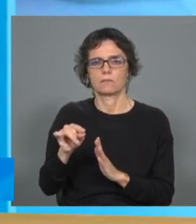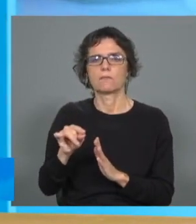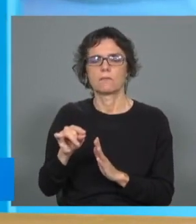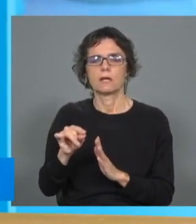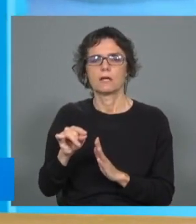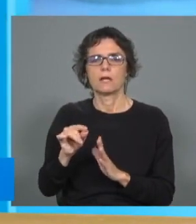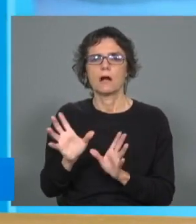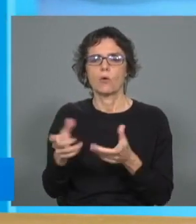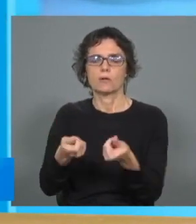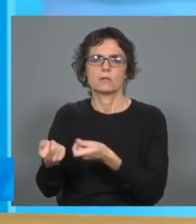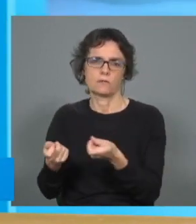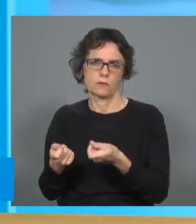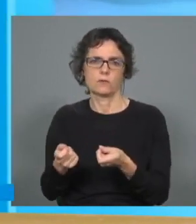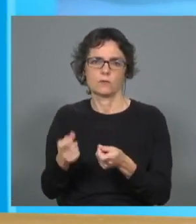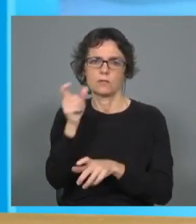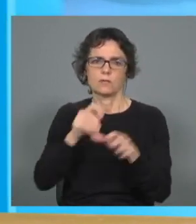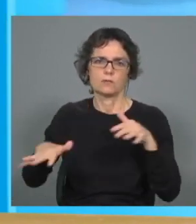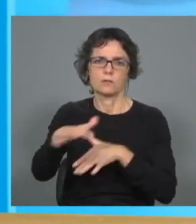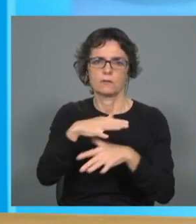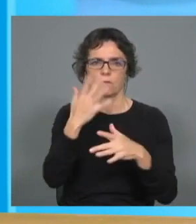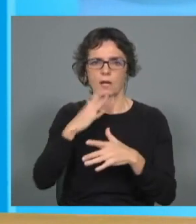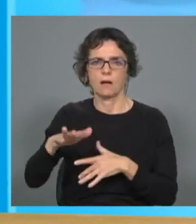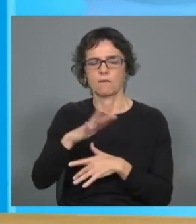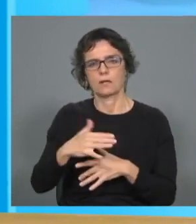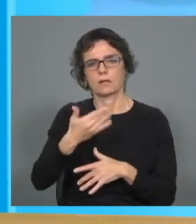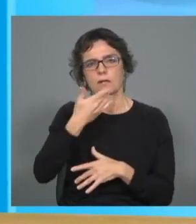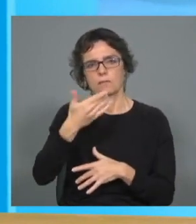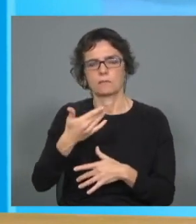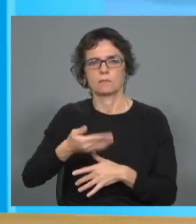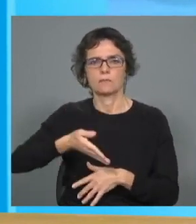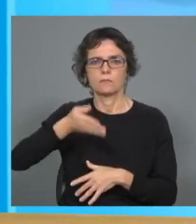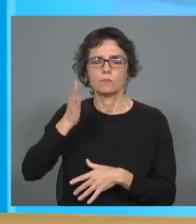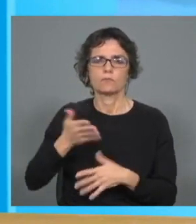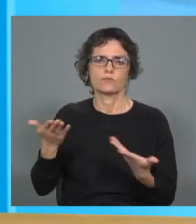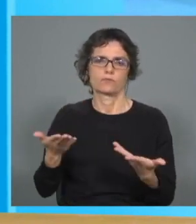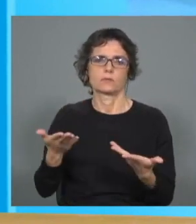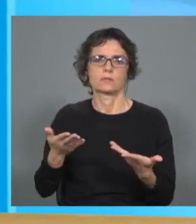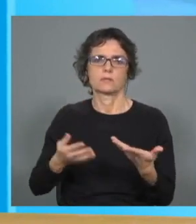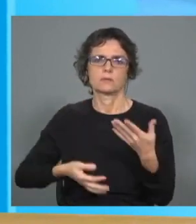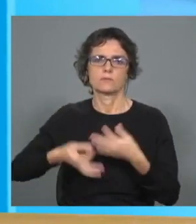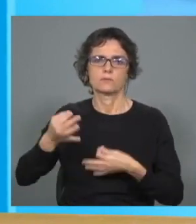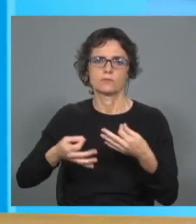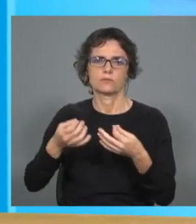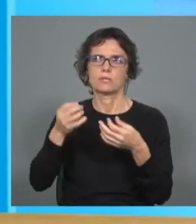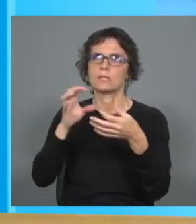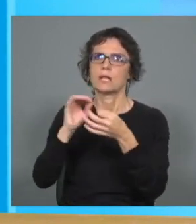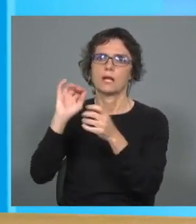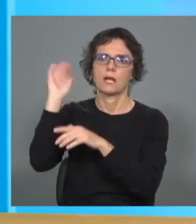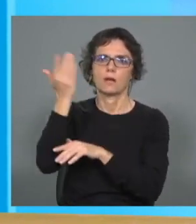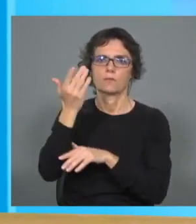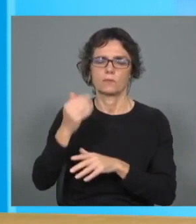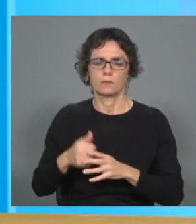africanas, é justamente um apelo à justiça climática. Porque aquilo que nós sabemos, e a ciência nos